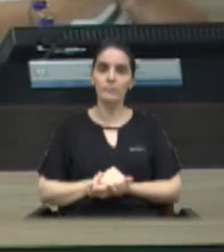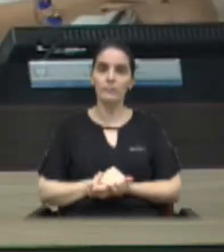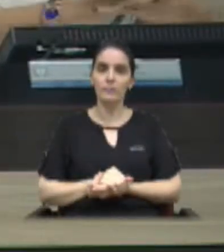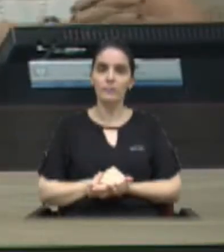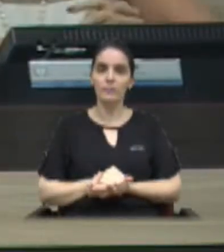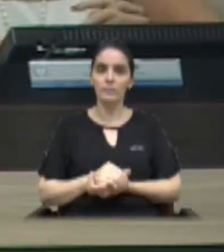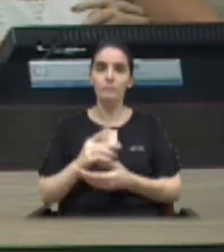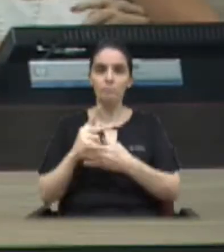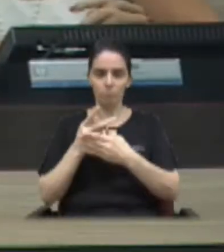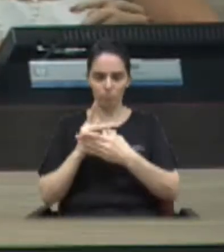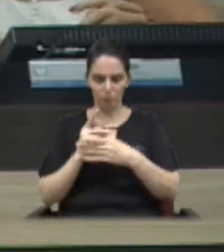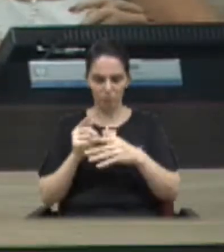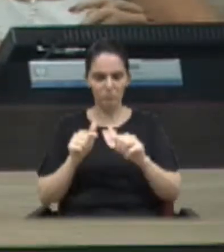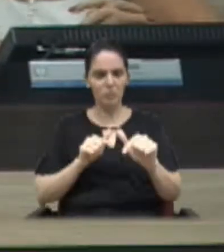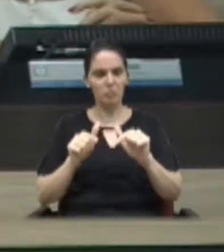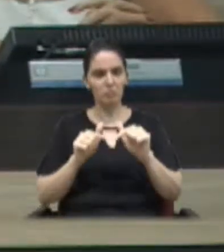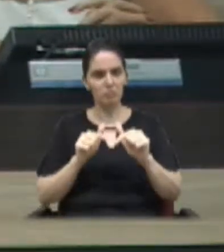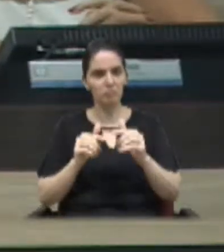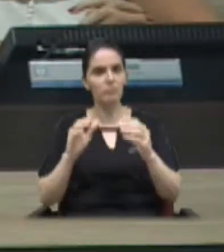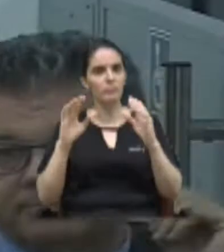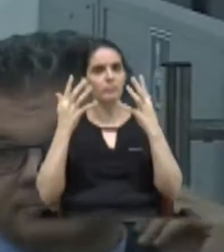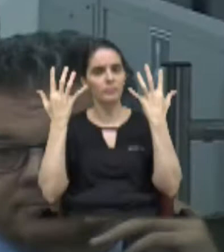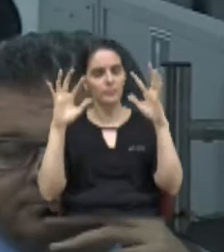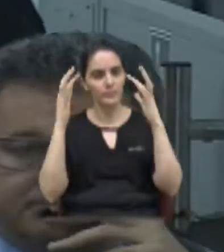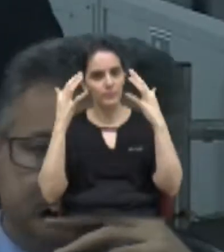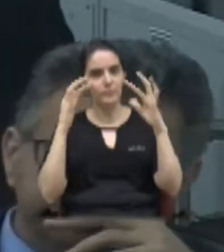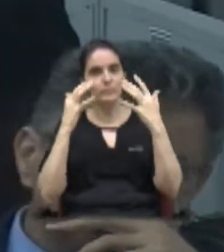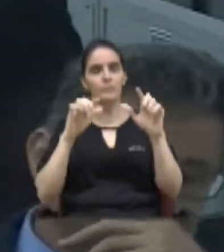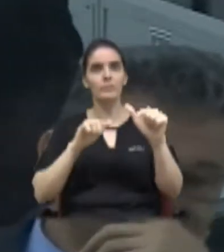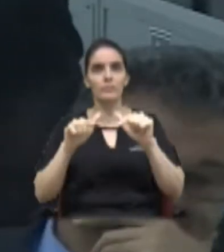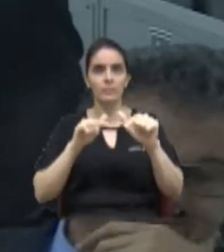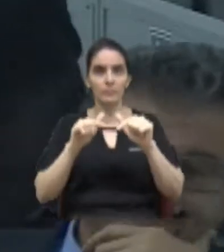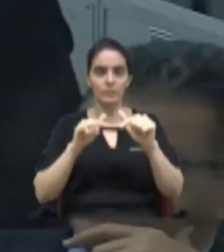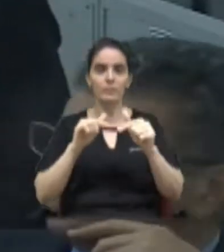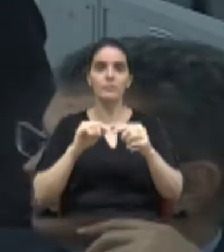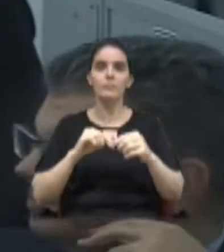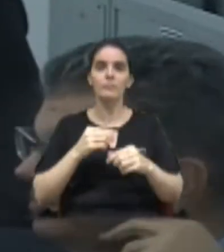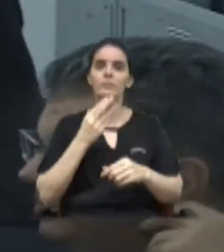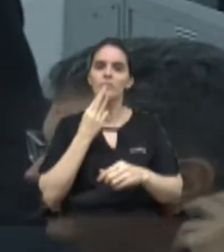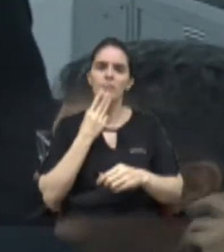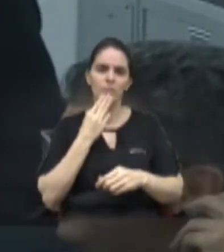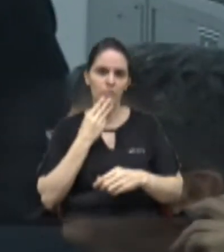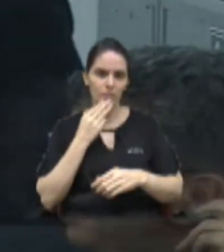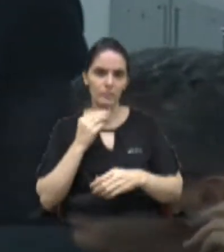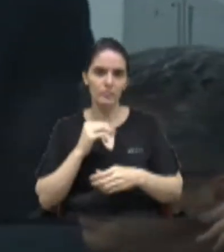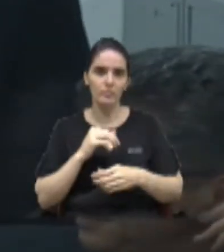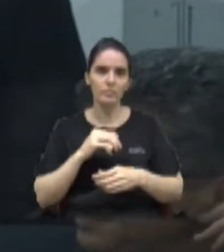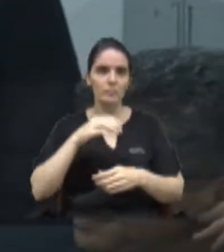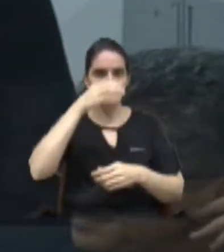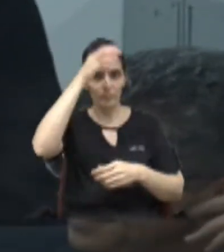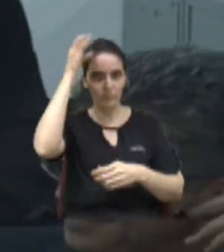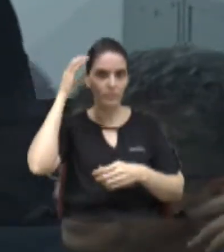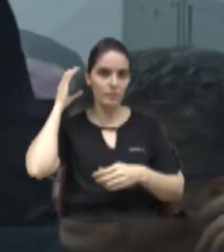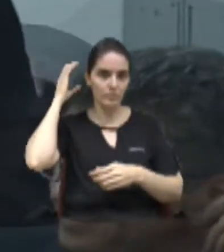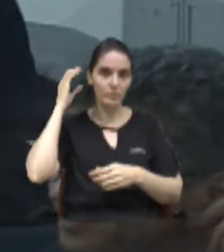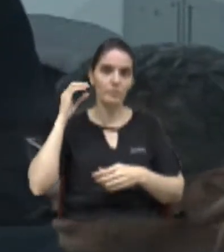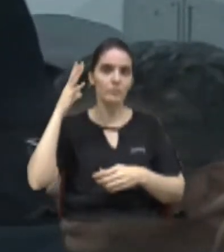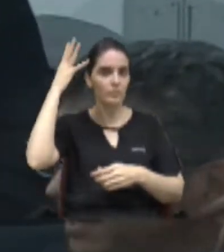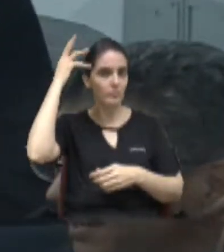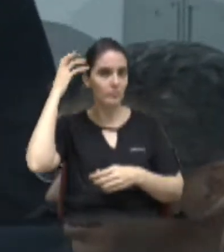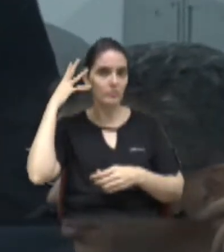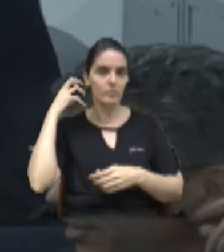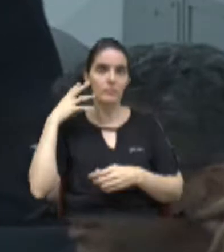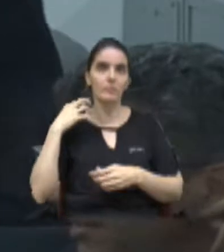Helder Dutakis, parabéns pelo trabalho da comissão. Eu não sei quem são da comissão, eu sei que o Vaguinho faz parte. Quem? A Carol? A Lu Bogo?